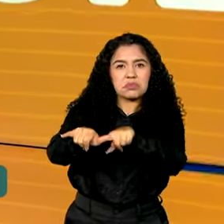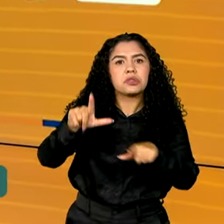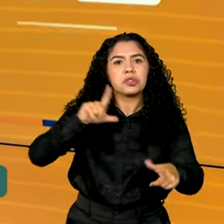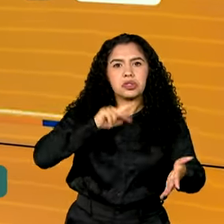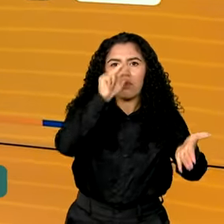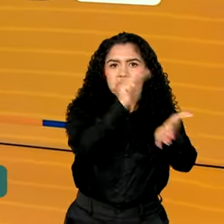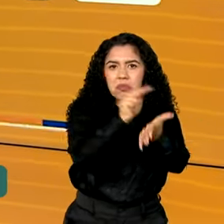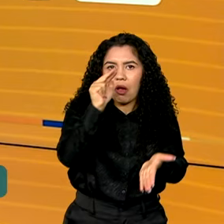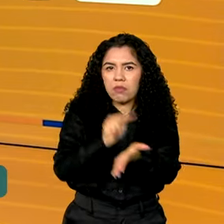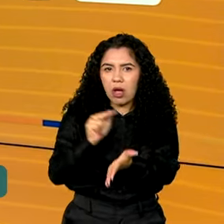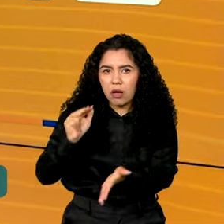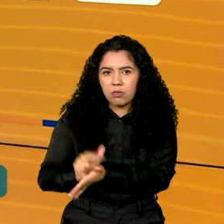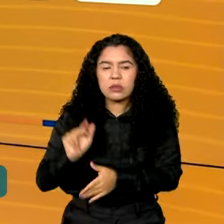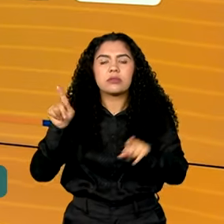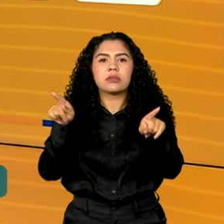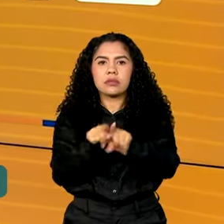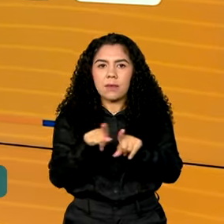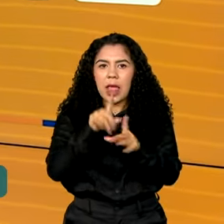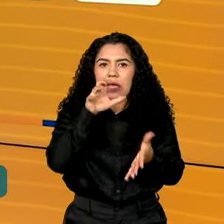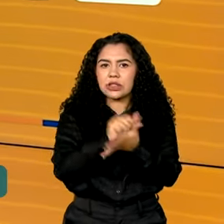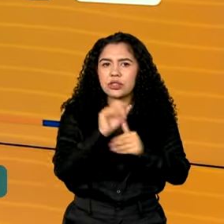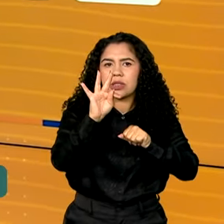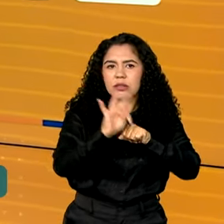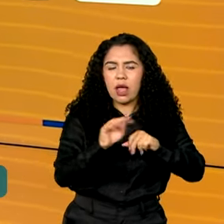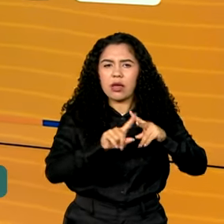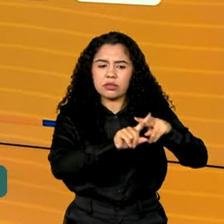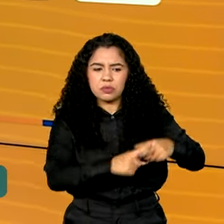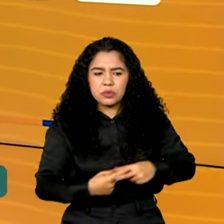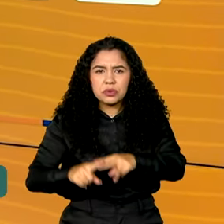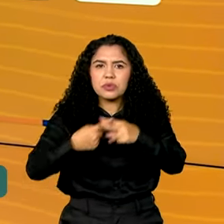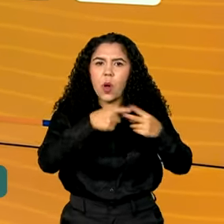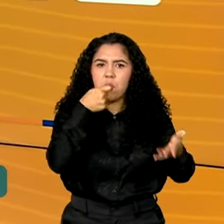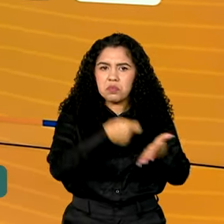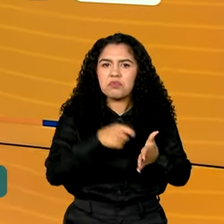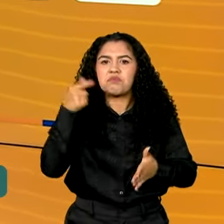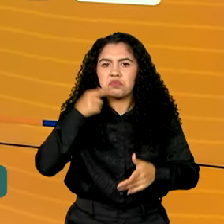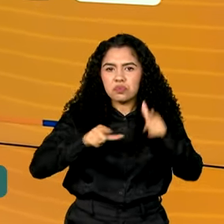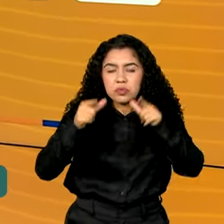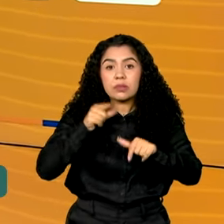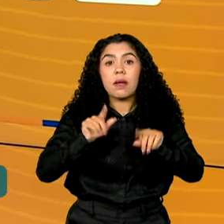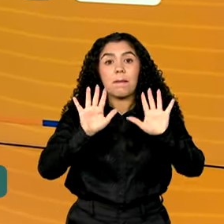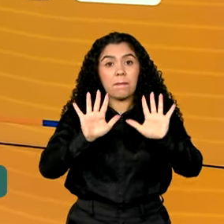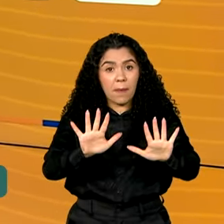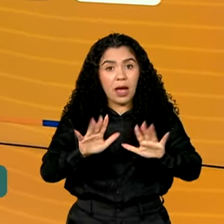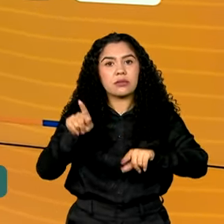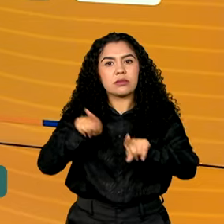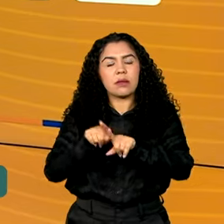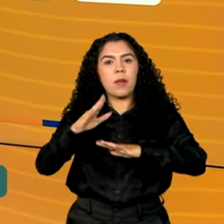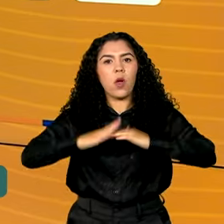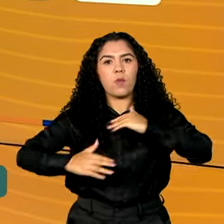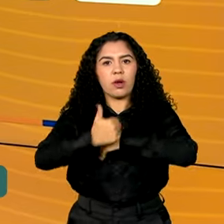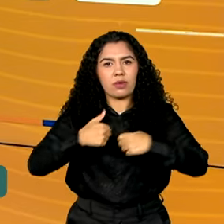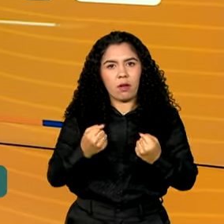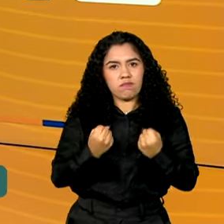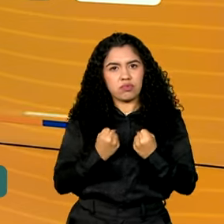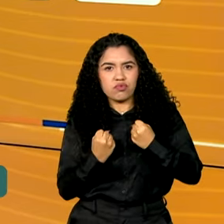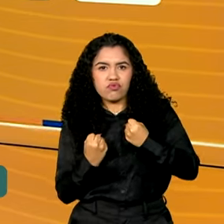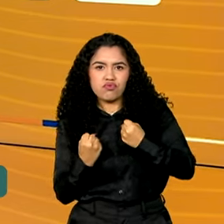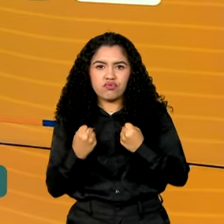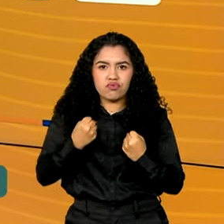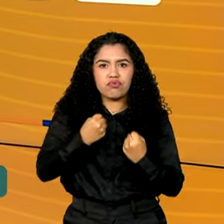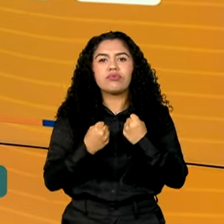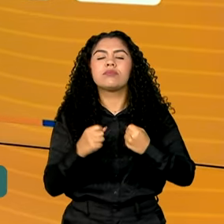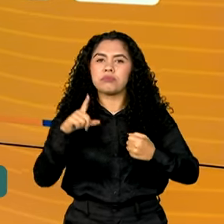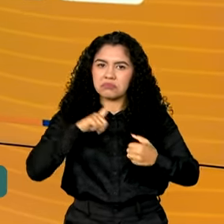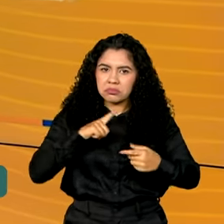como os registros técnicos de revisões e manutenções obrigatórias. Além disso, os pilotos também estavam aptos a